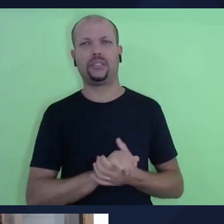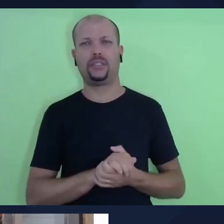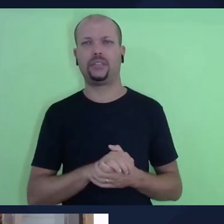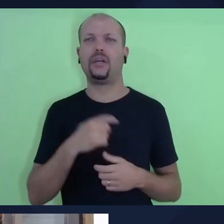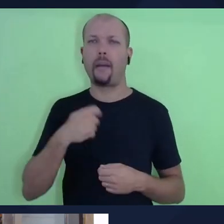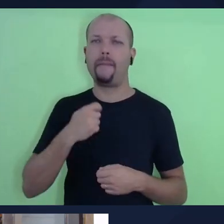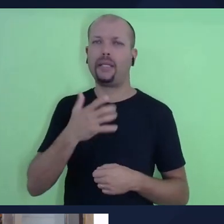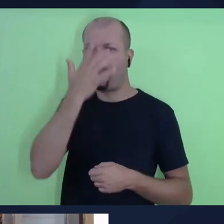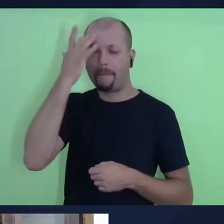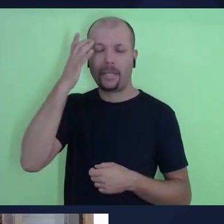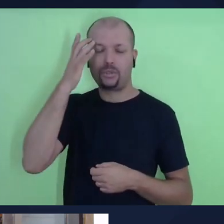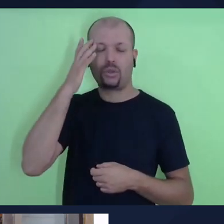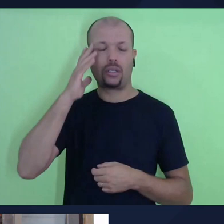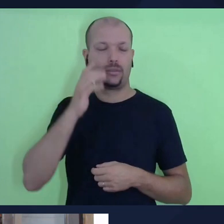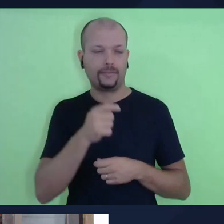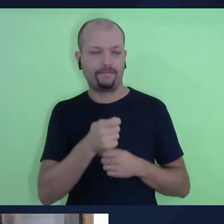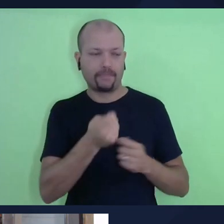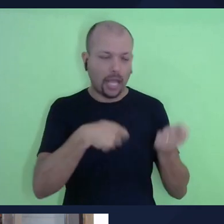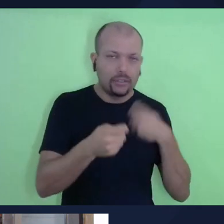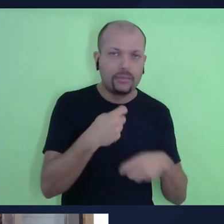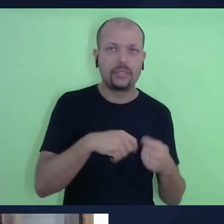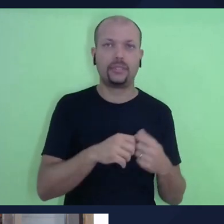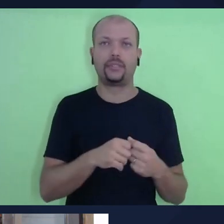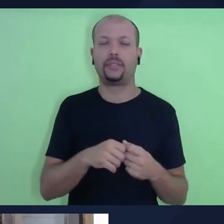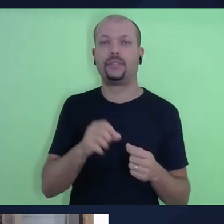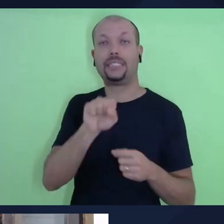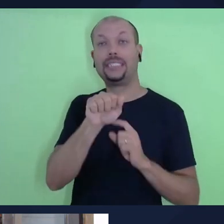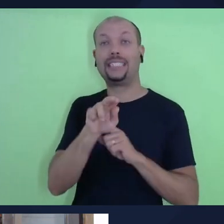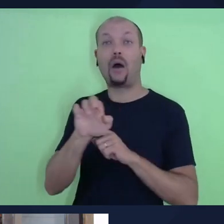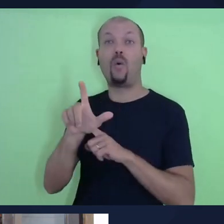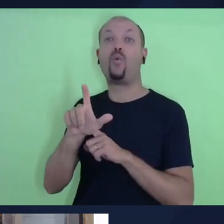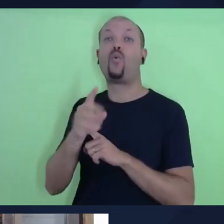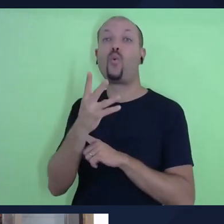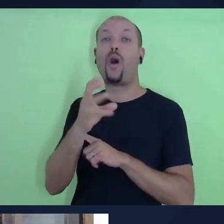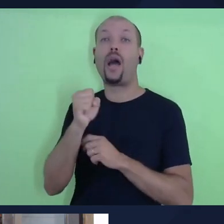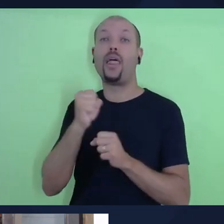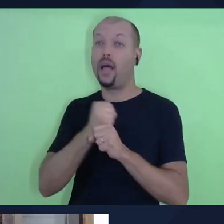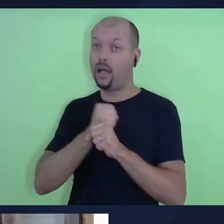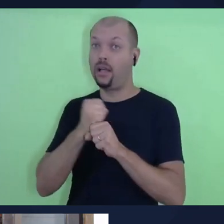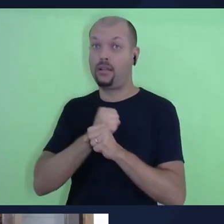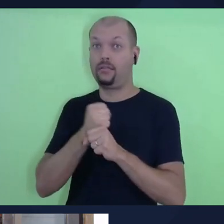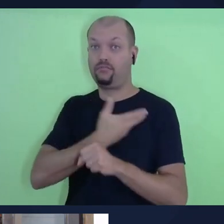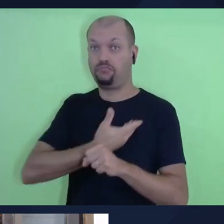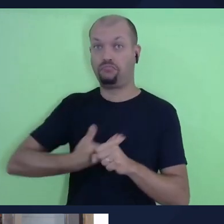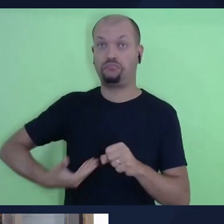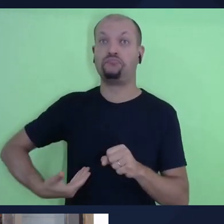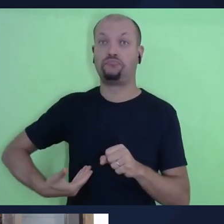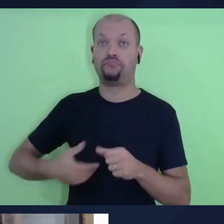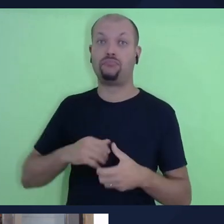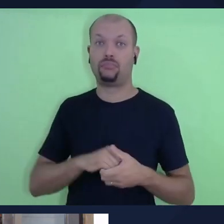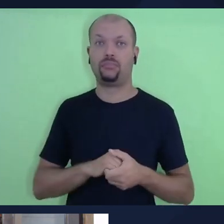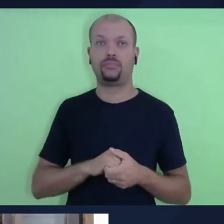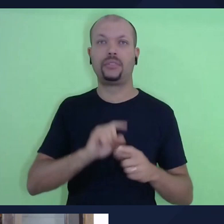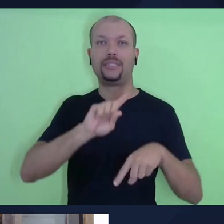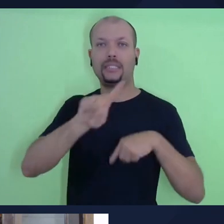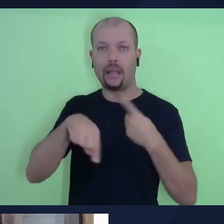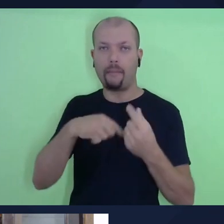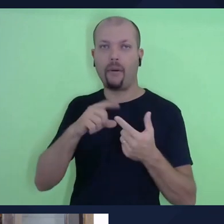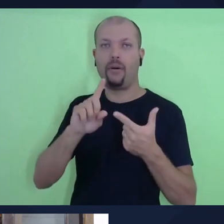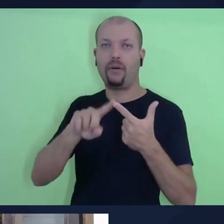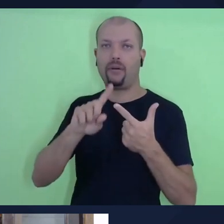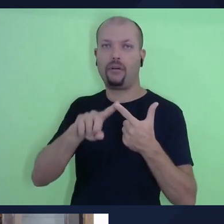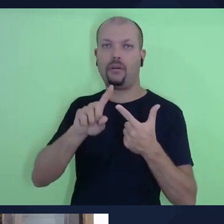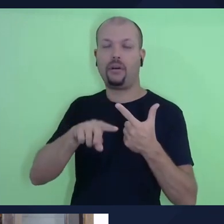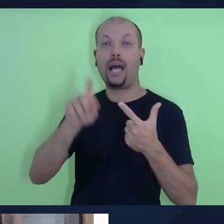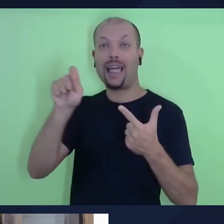nós vemos Saúl despontando, ele governa ali por 40 anos, então temos o governo de Davi propriamente